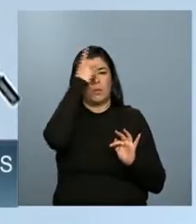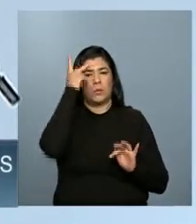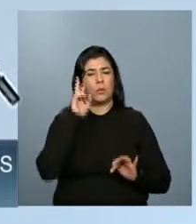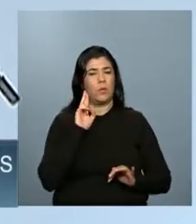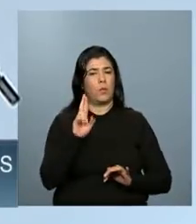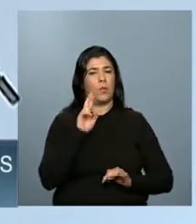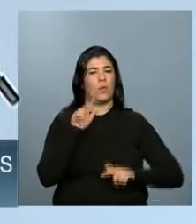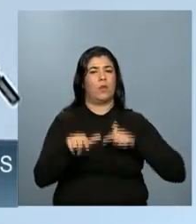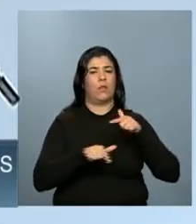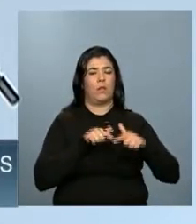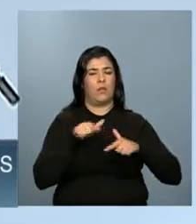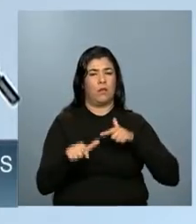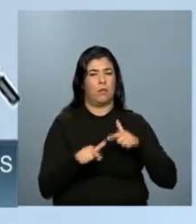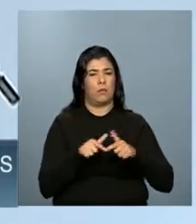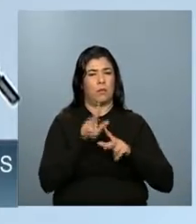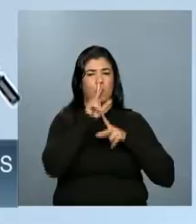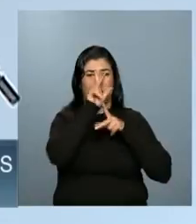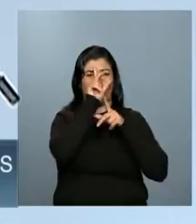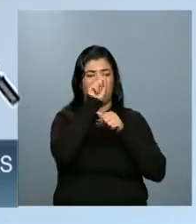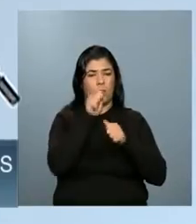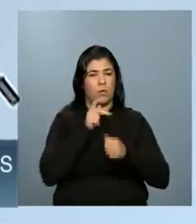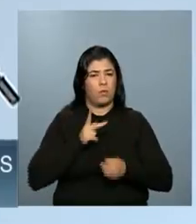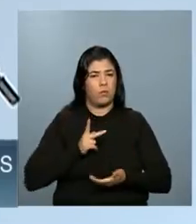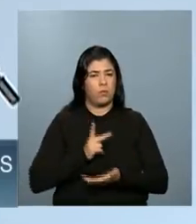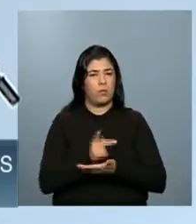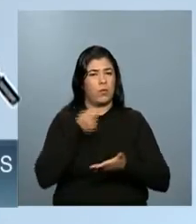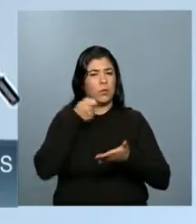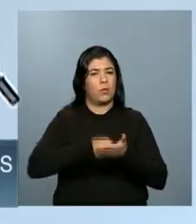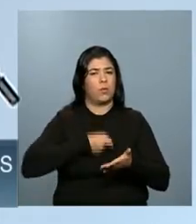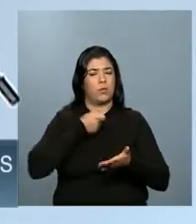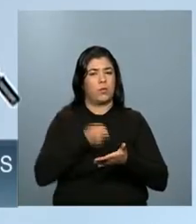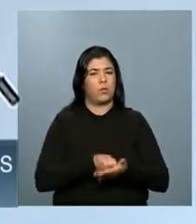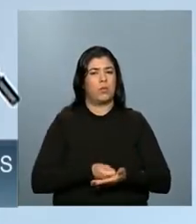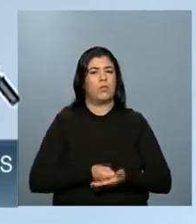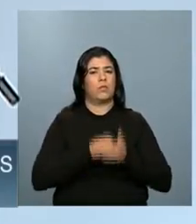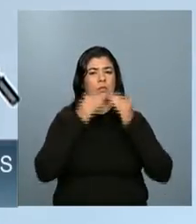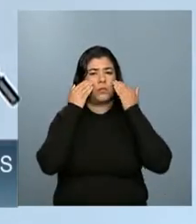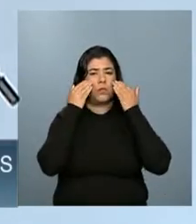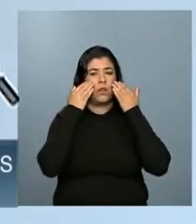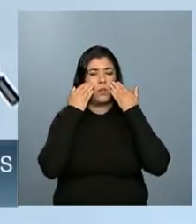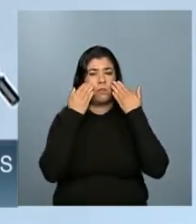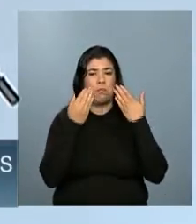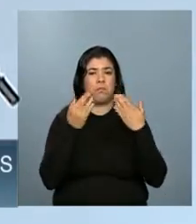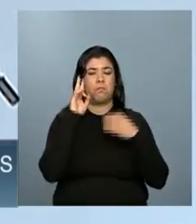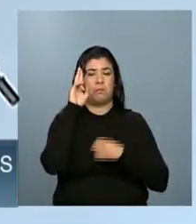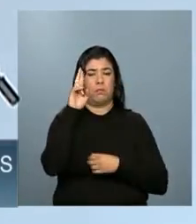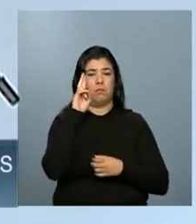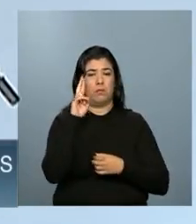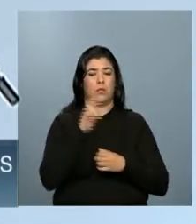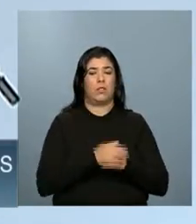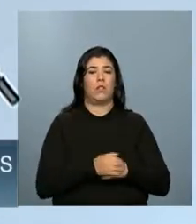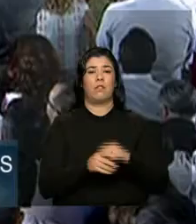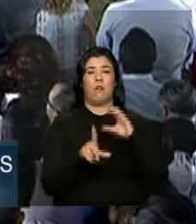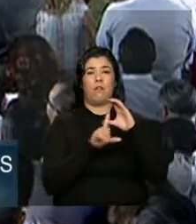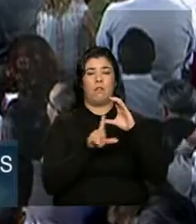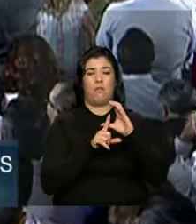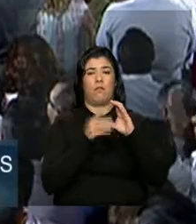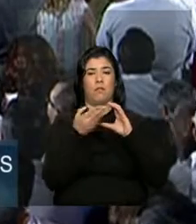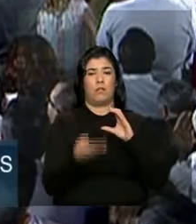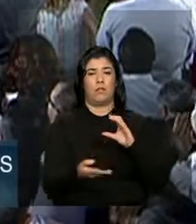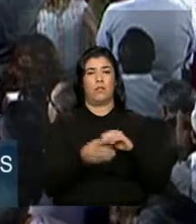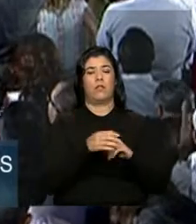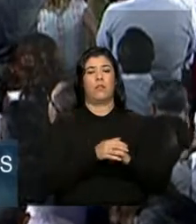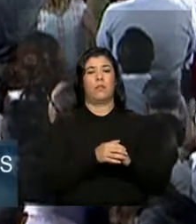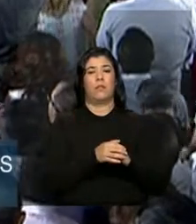demonstrando força à frente do Legislativo araguarino. Juliano Tibar, cumprimento